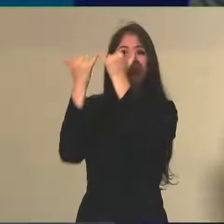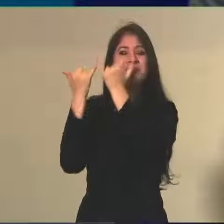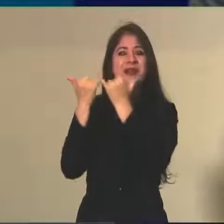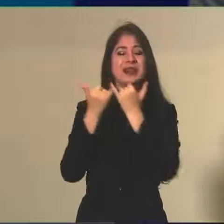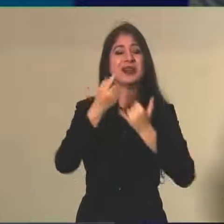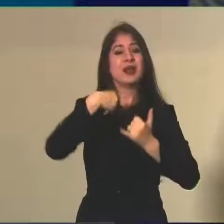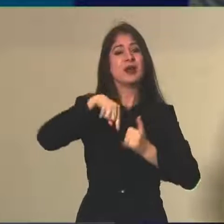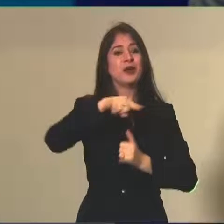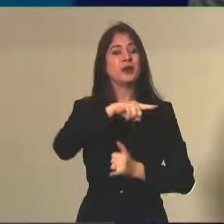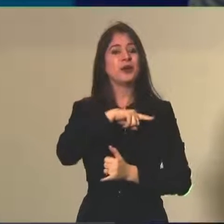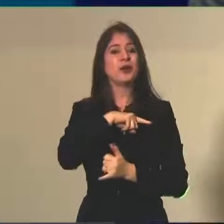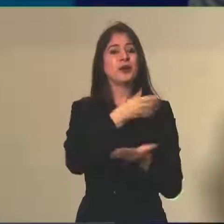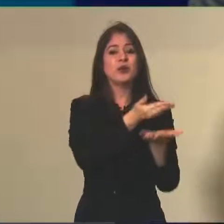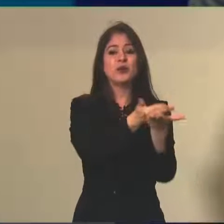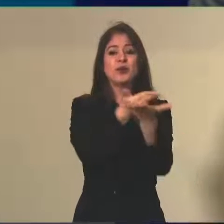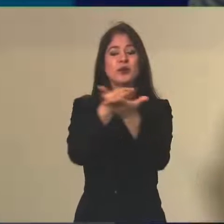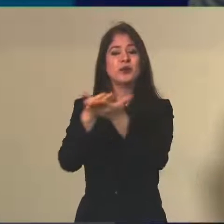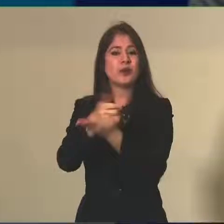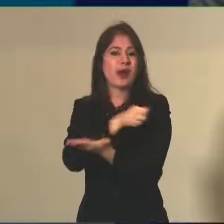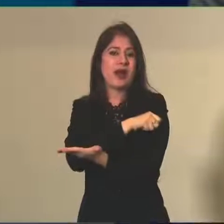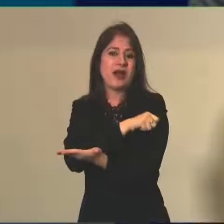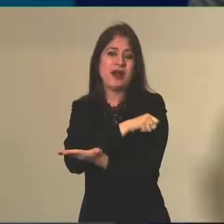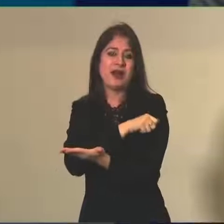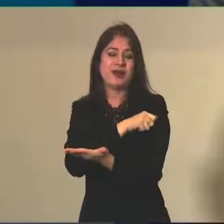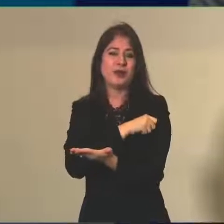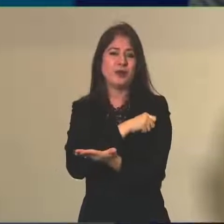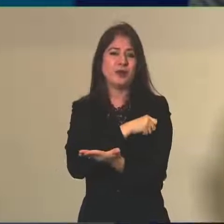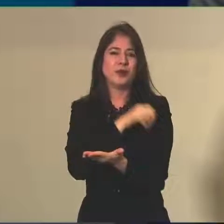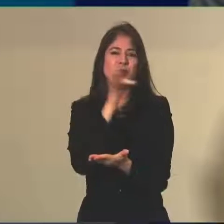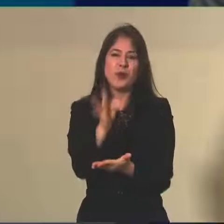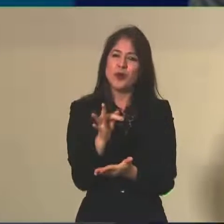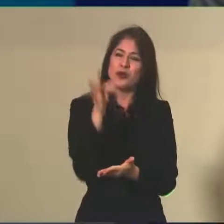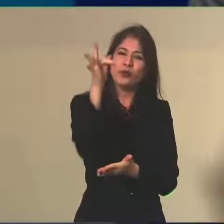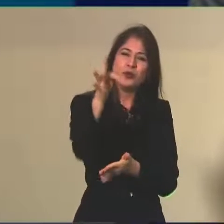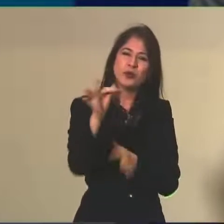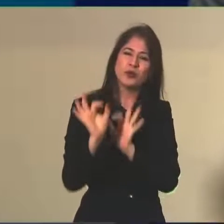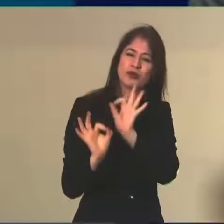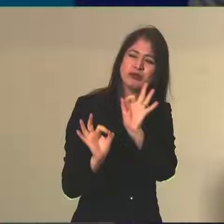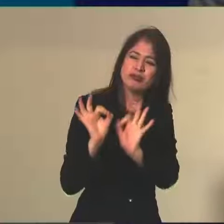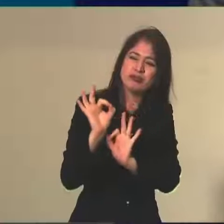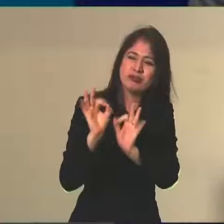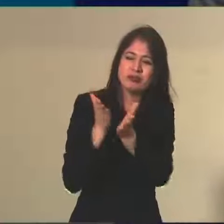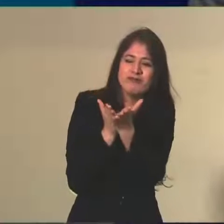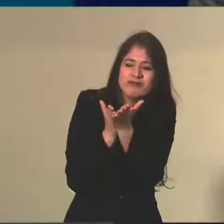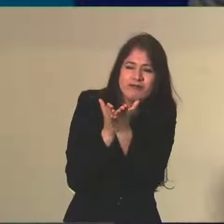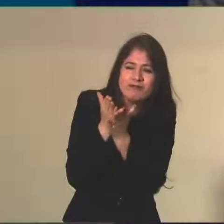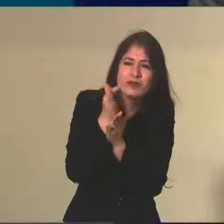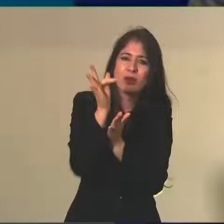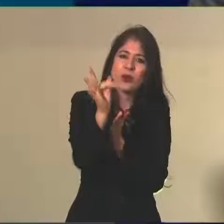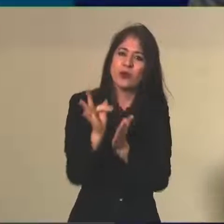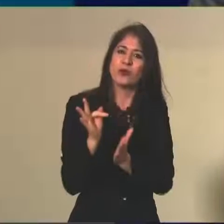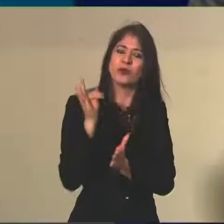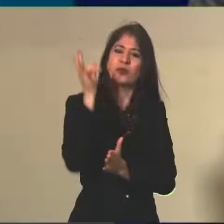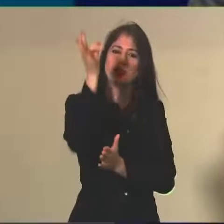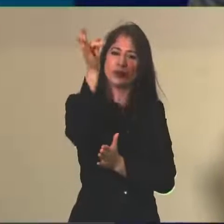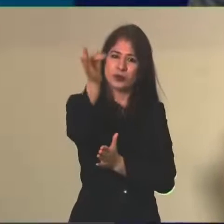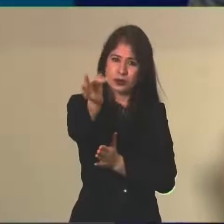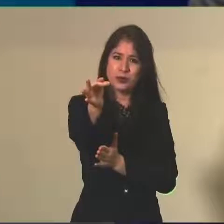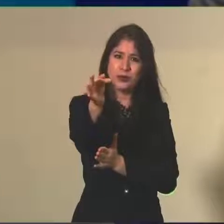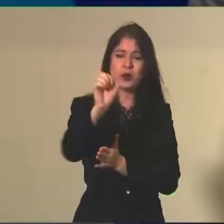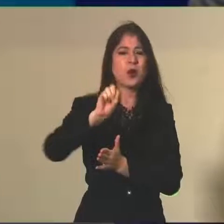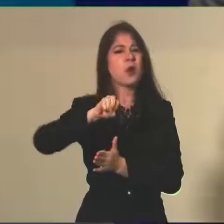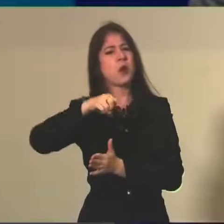para o estudante uma maior participação no seu projeto de vida, na sua trilha educacional para o futuro, seja ela